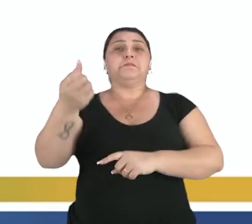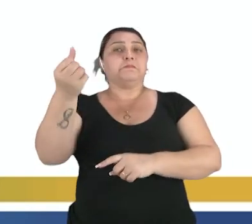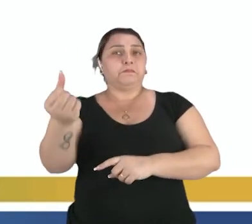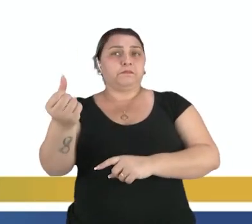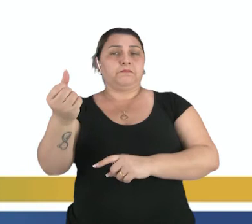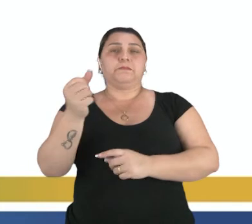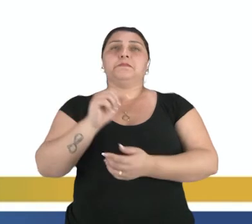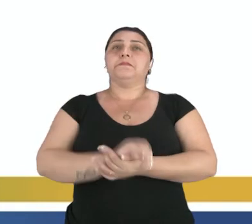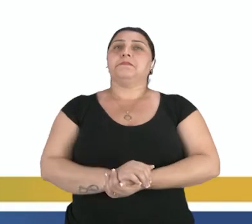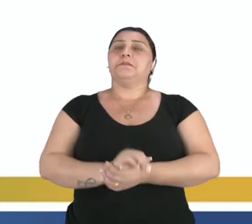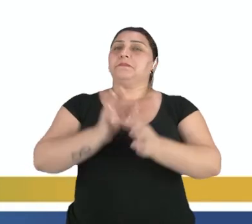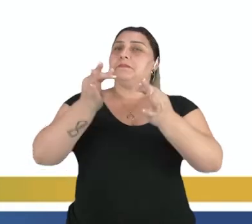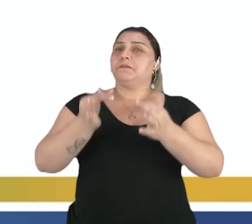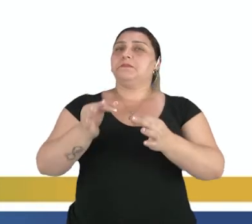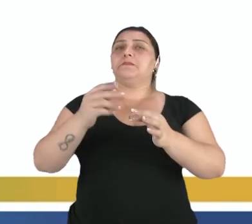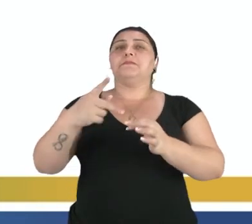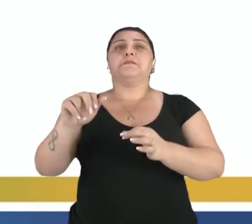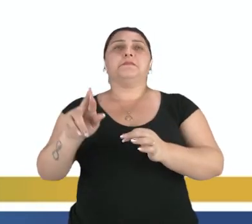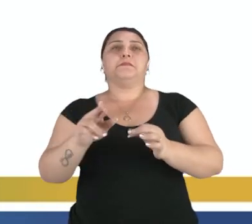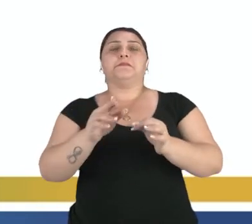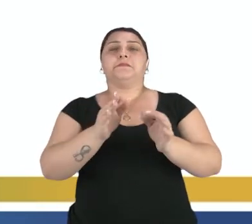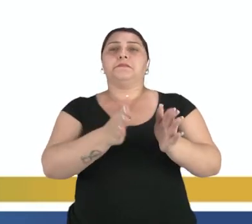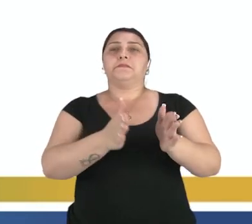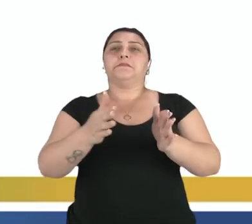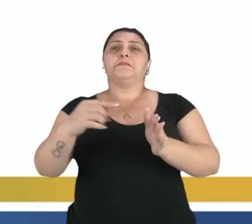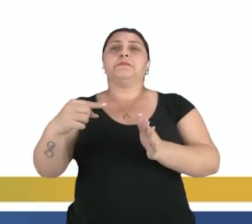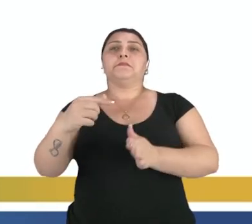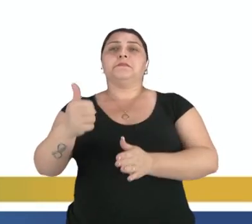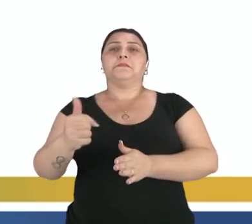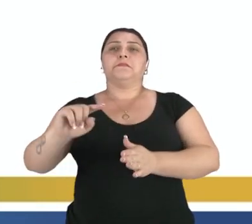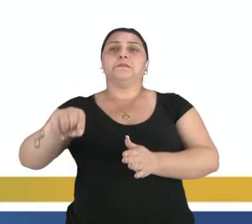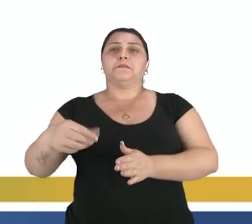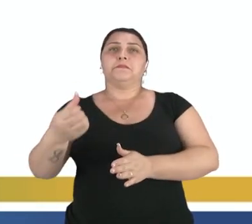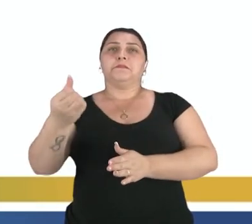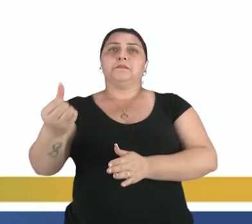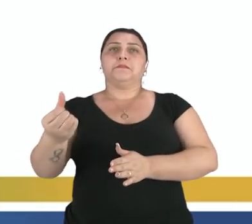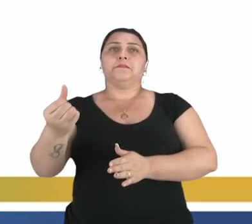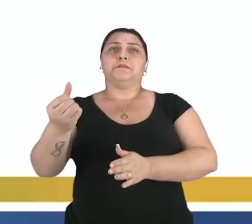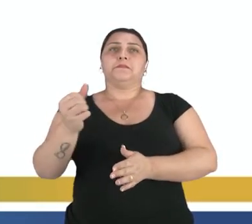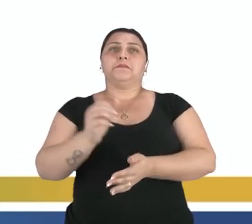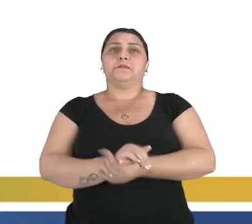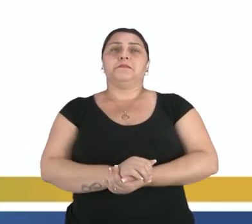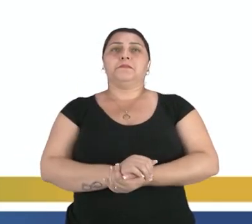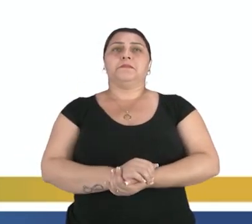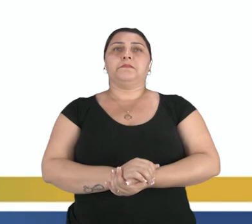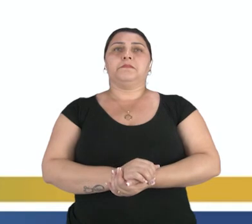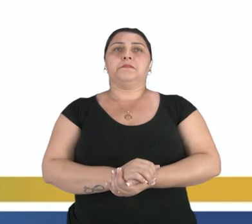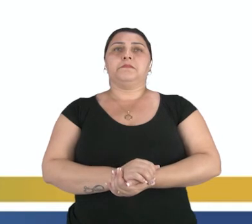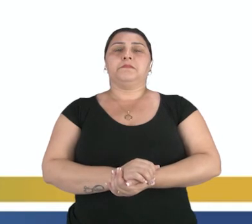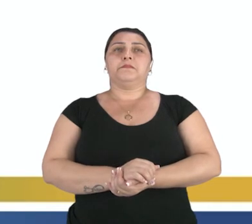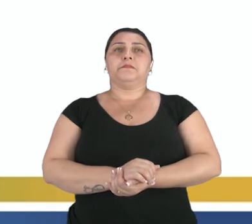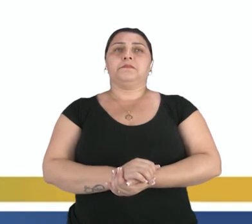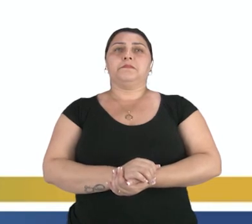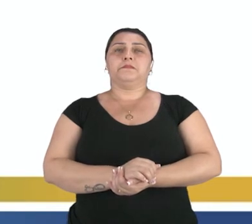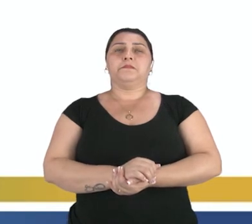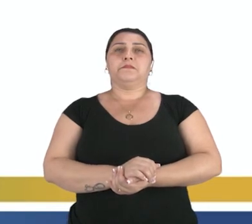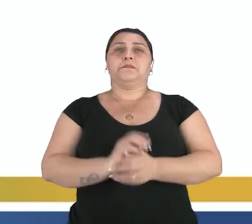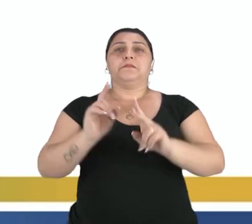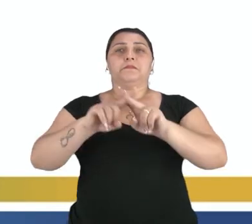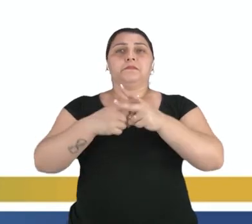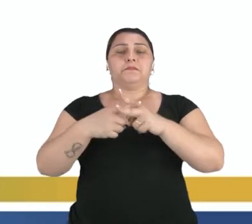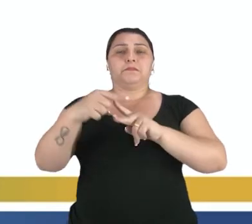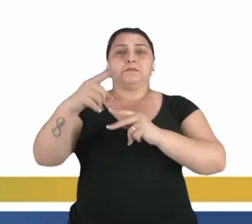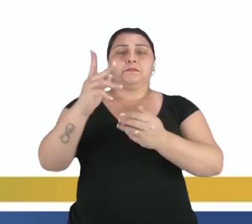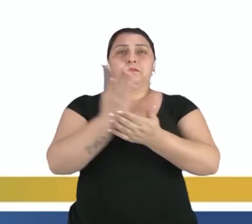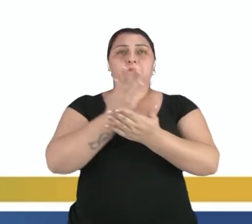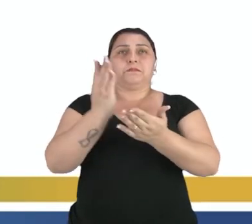positivo, certo? Pao ordenado, menos 2. Tem um errozinho aí na tabelinha. Conserte no